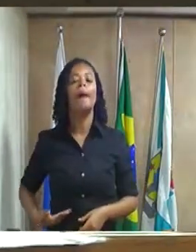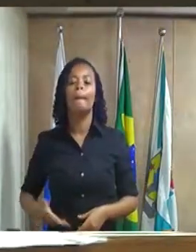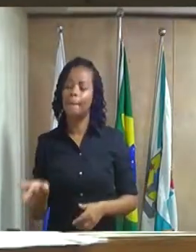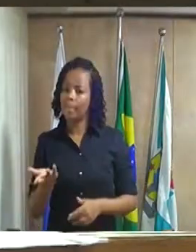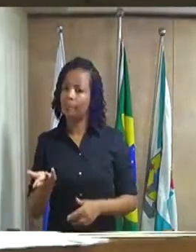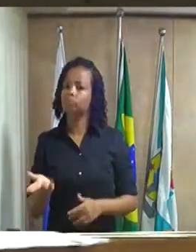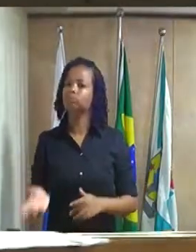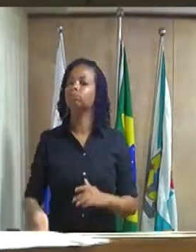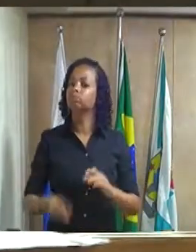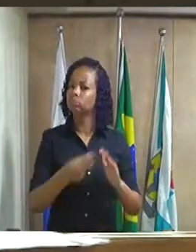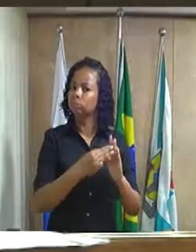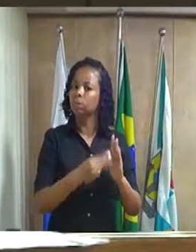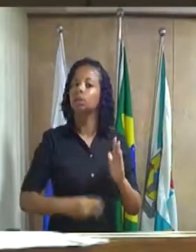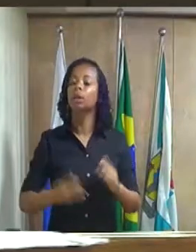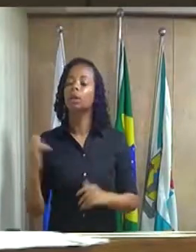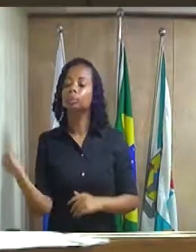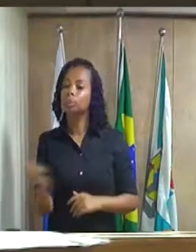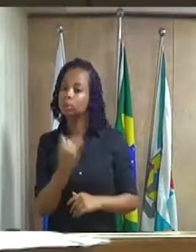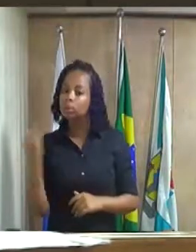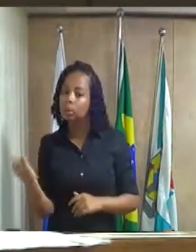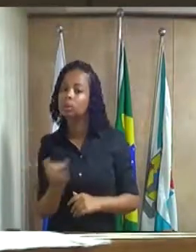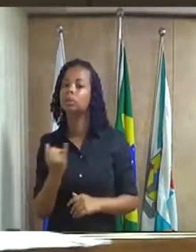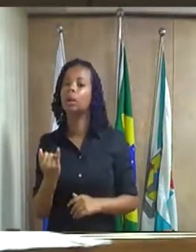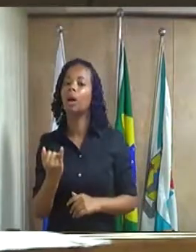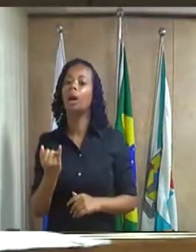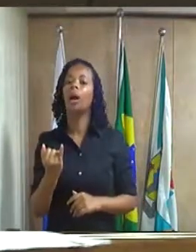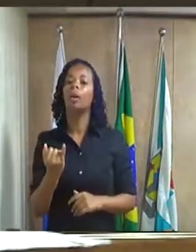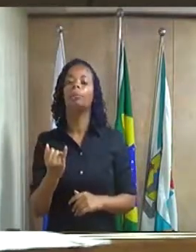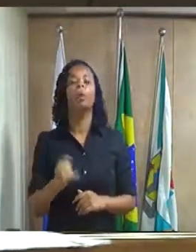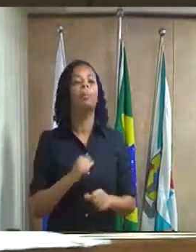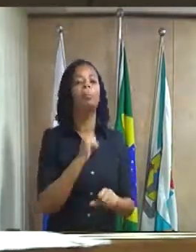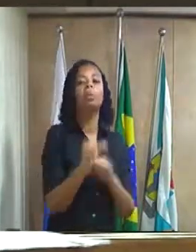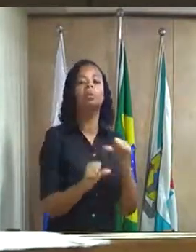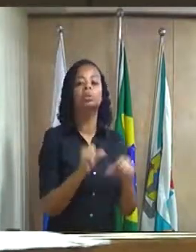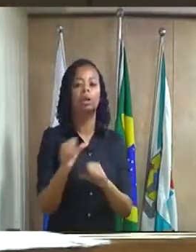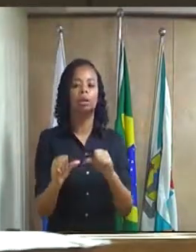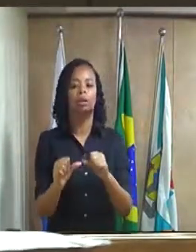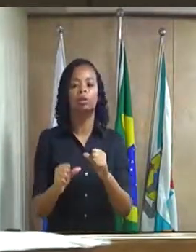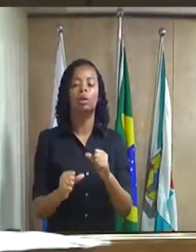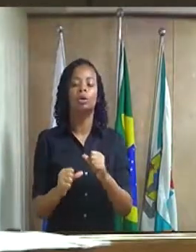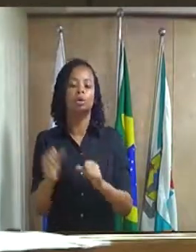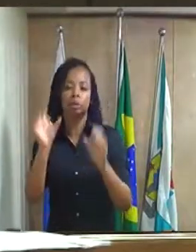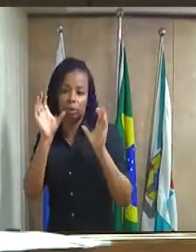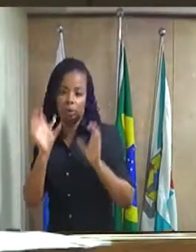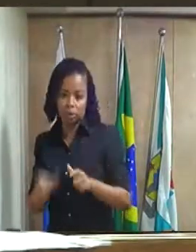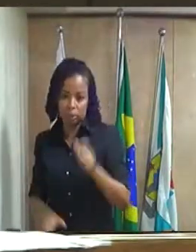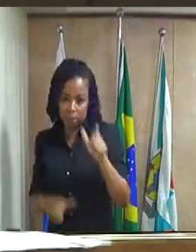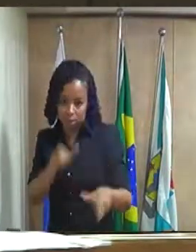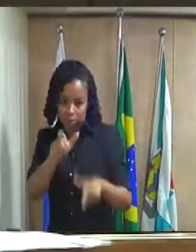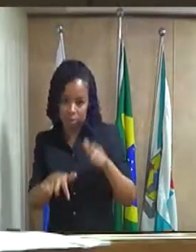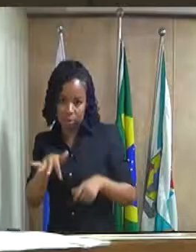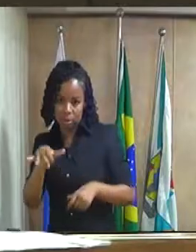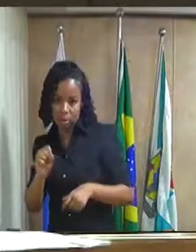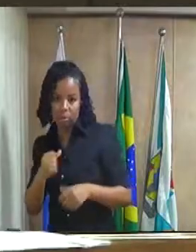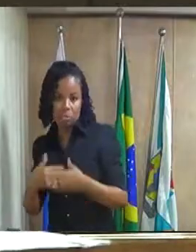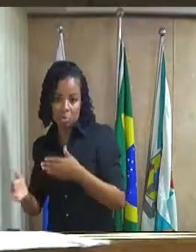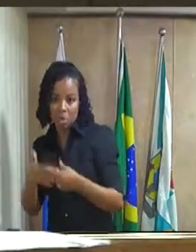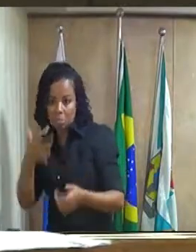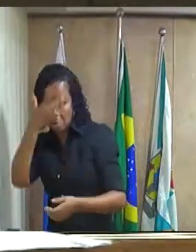tirar o cidadão de Duque de Caxias e líder do governo da mão dos despachantes. Vossa Excelência me concede uma parte? Concedo sim.